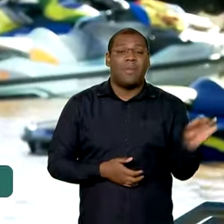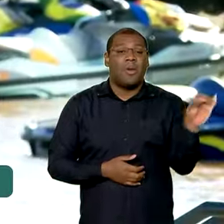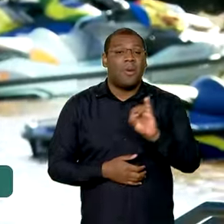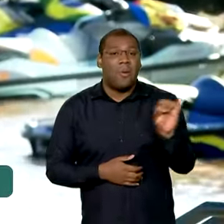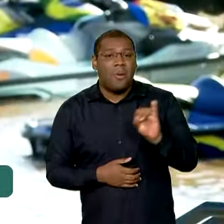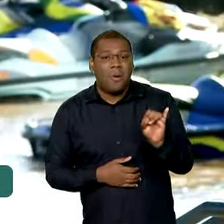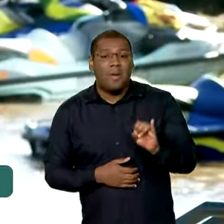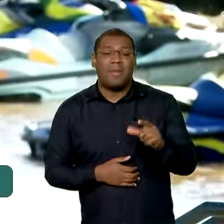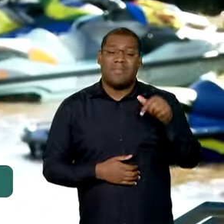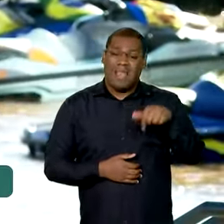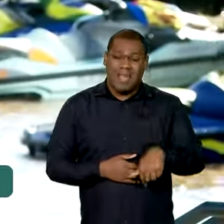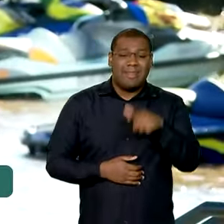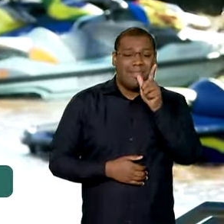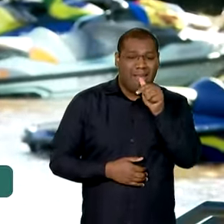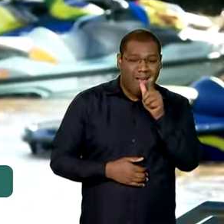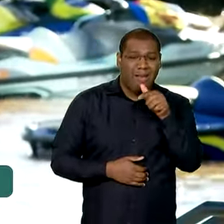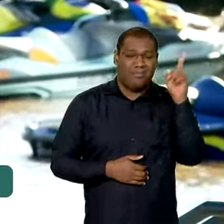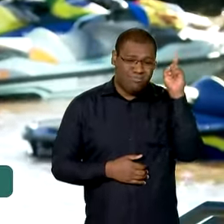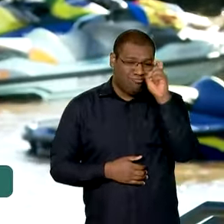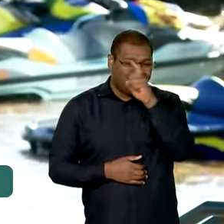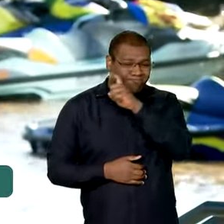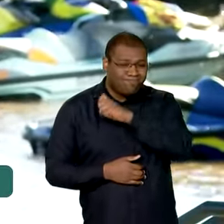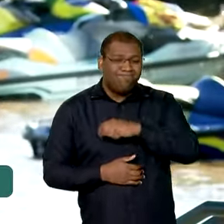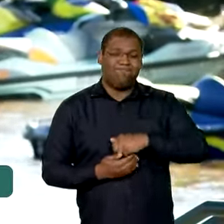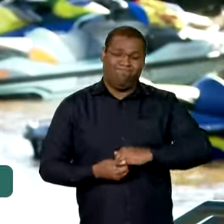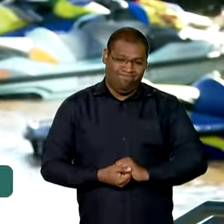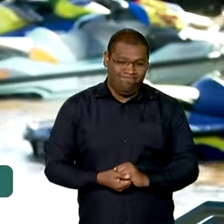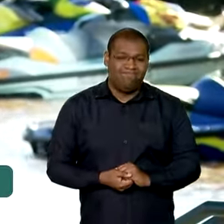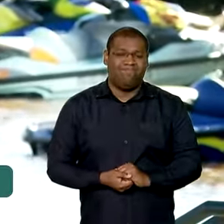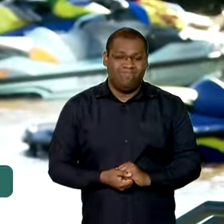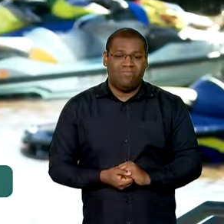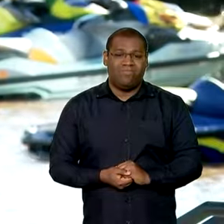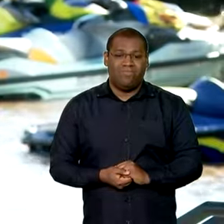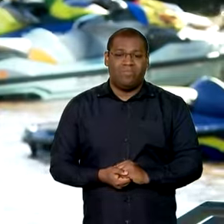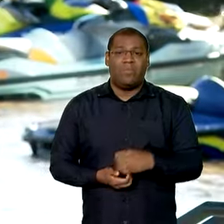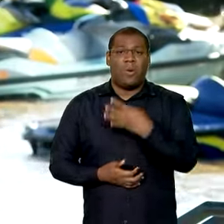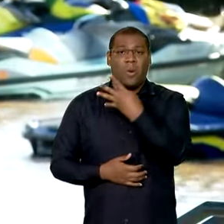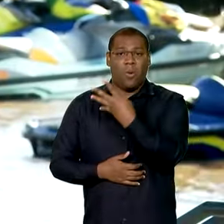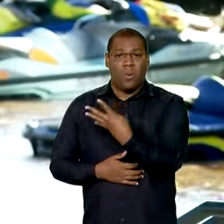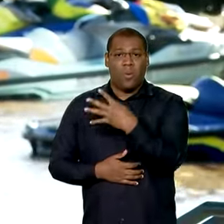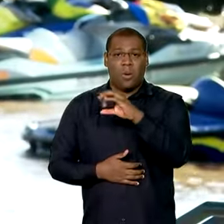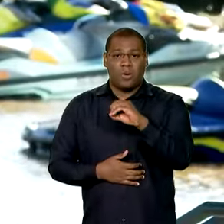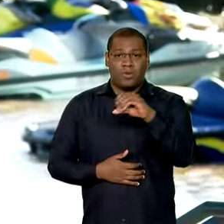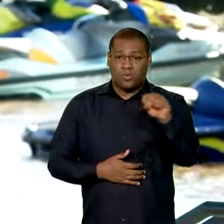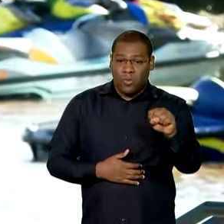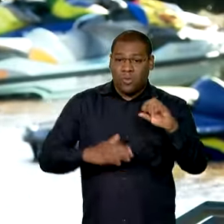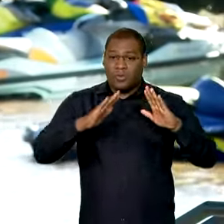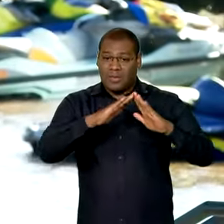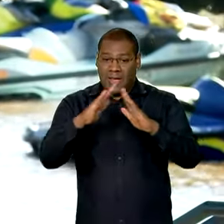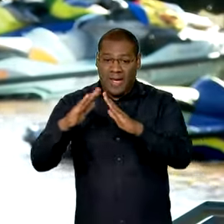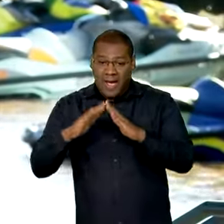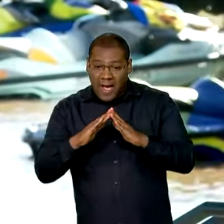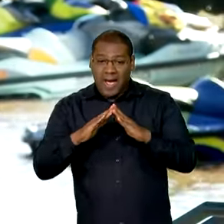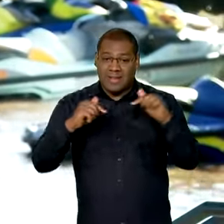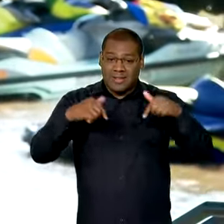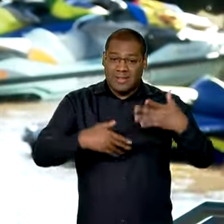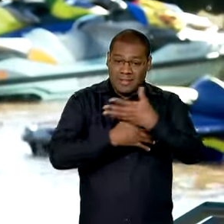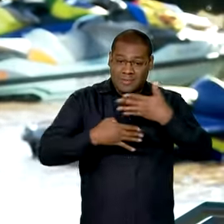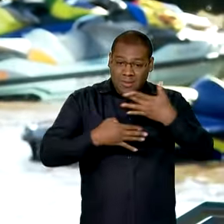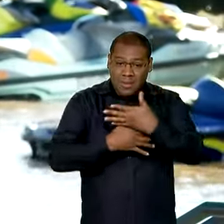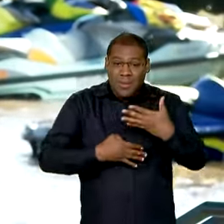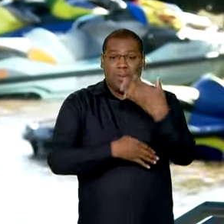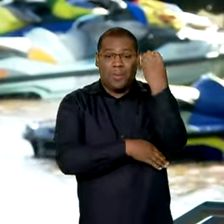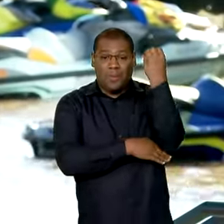Olha, a questão da água está bem complicada aqui mesmo. Para você ter uma ideia, 408 imóveis aqui da região metropolitana estão